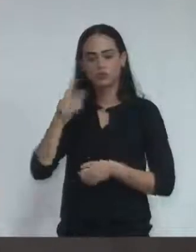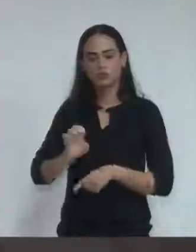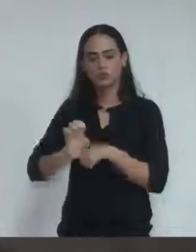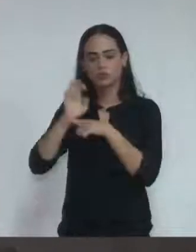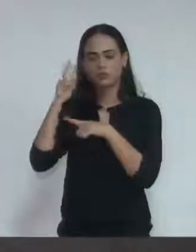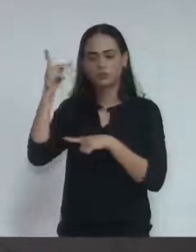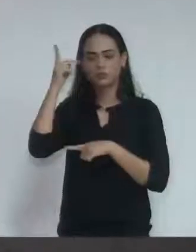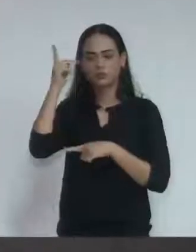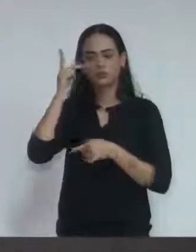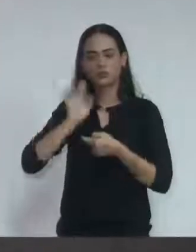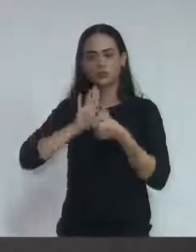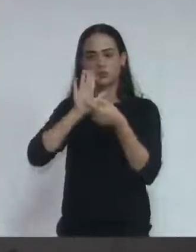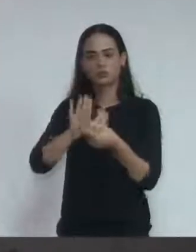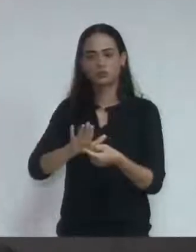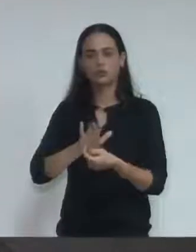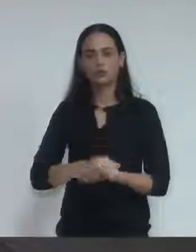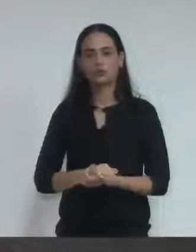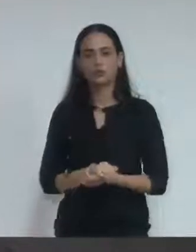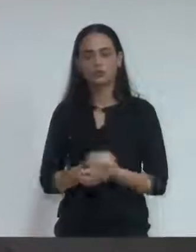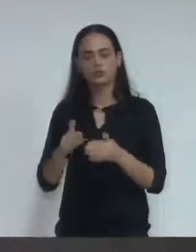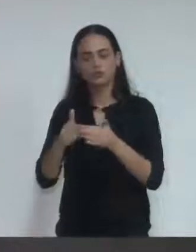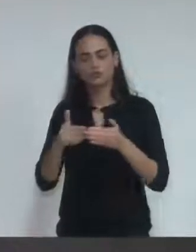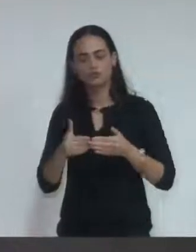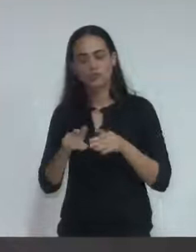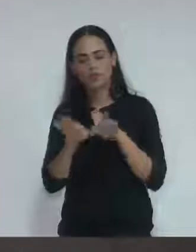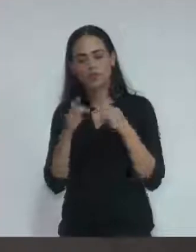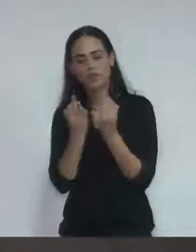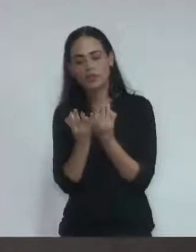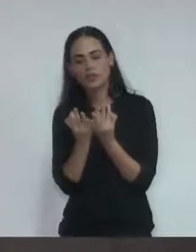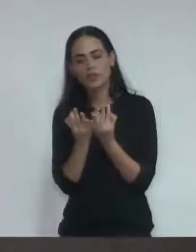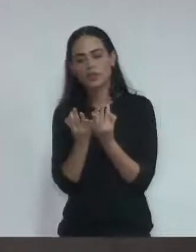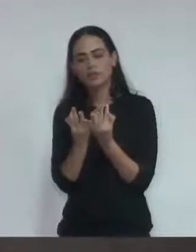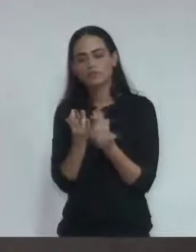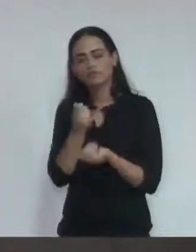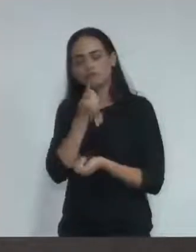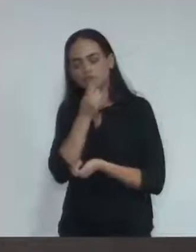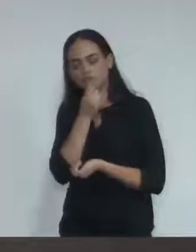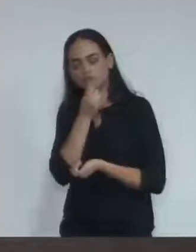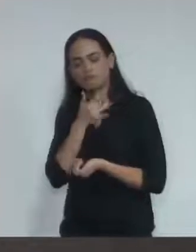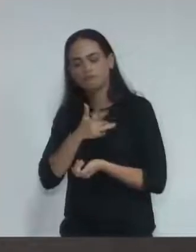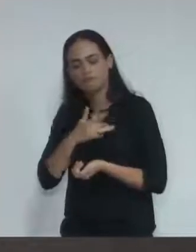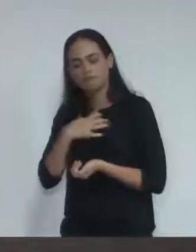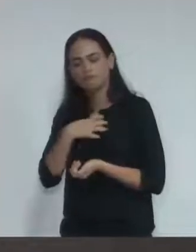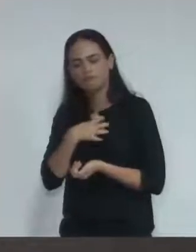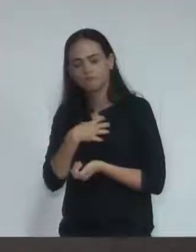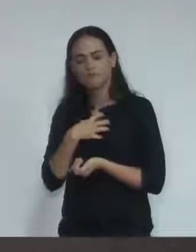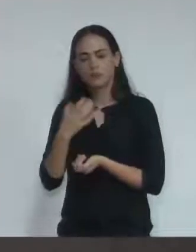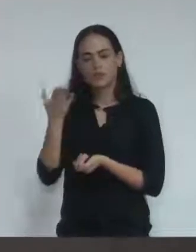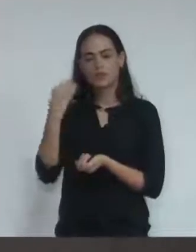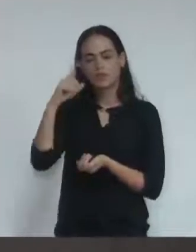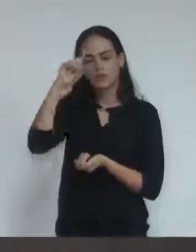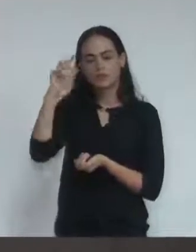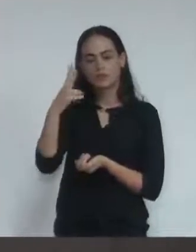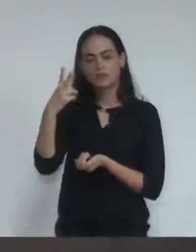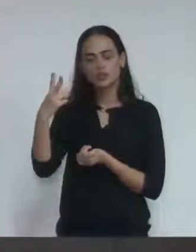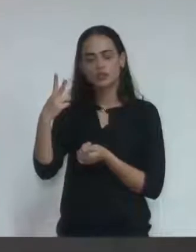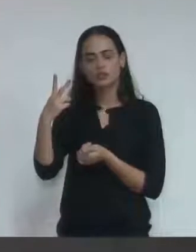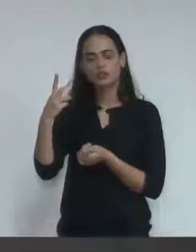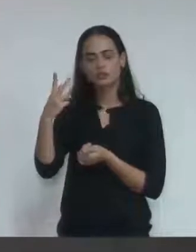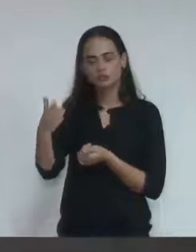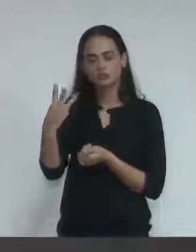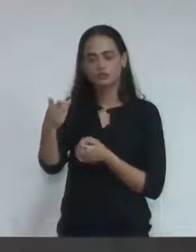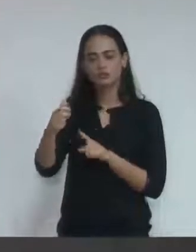apresenta, nos termos regimentais, apresenta e moção de pesar a família da senhora Maria Aparecida da Cruz, falecida no dia 23 de abril de 2018, aos